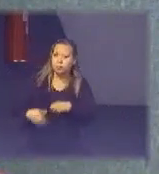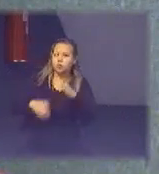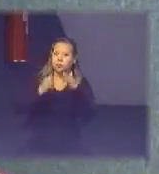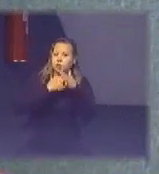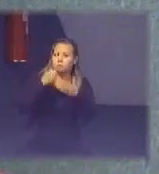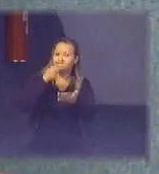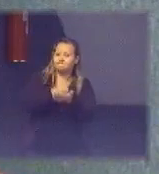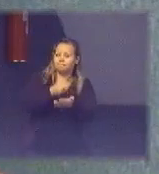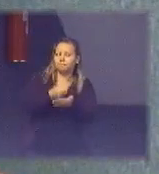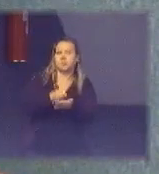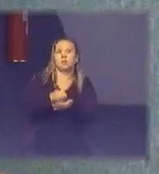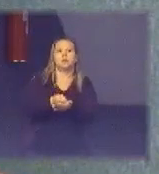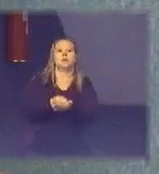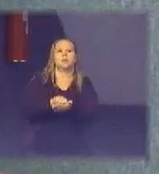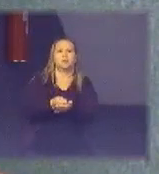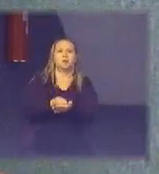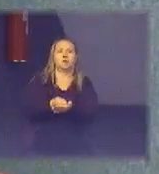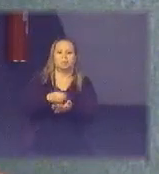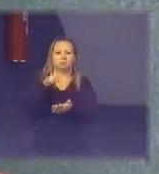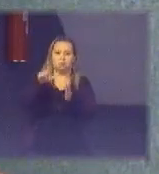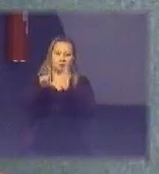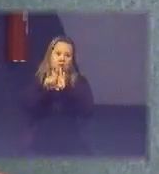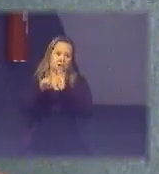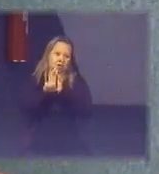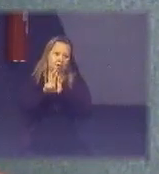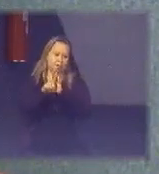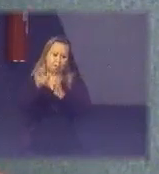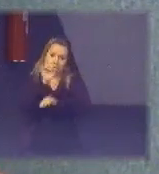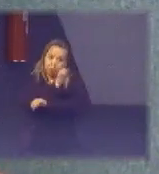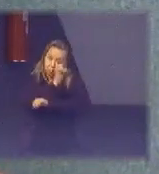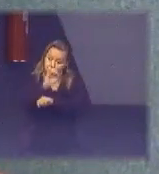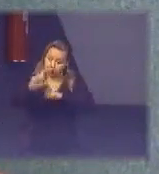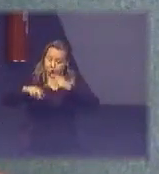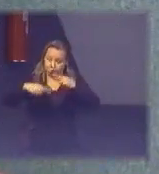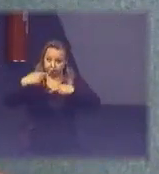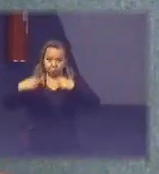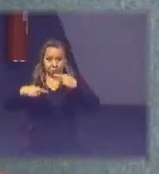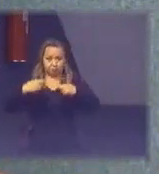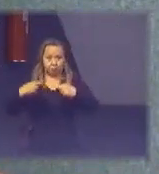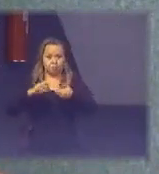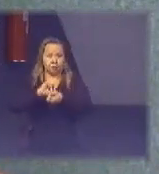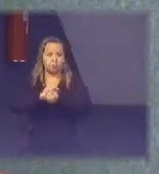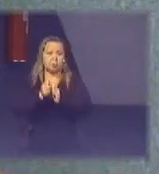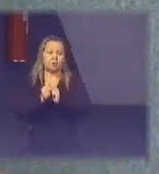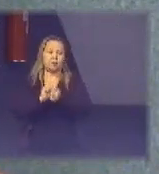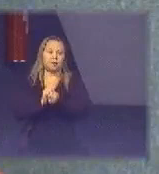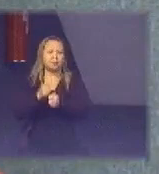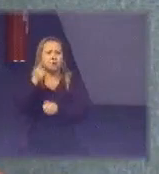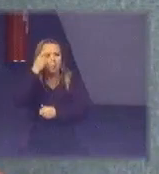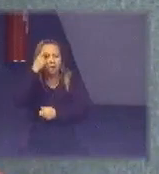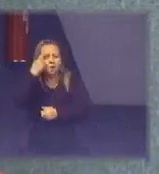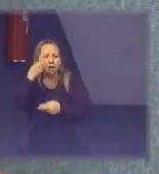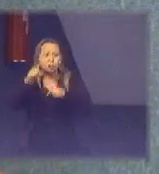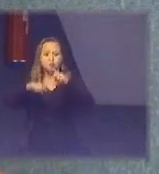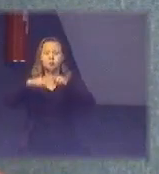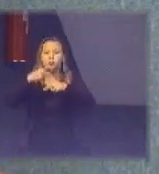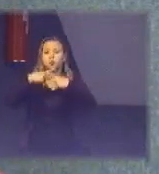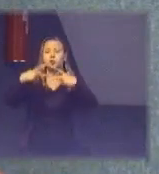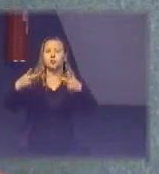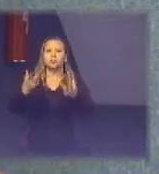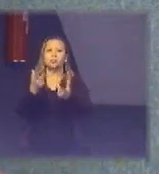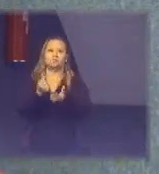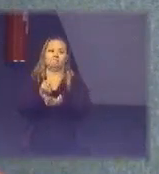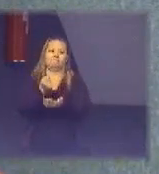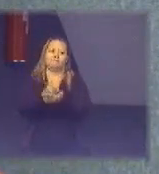cumprem a lei uma delas logística reversa pensem bem os produtos que vocês estão comprando como